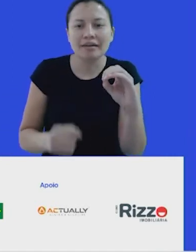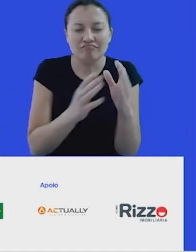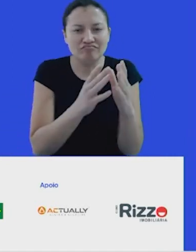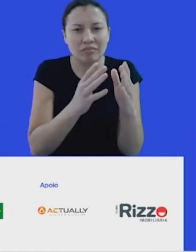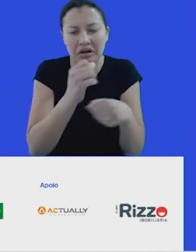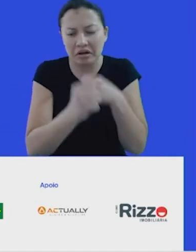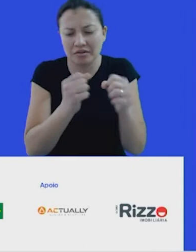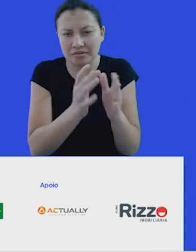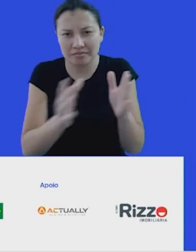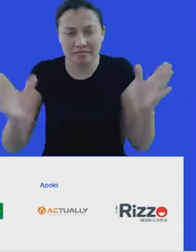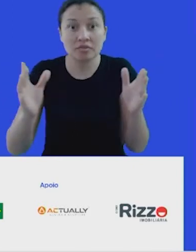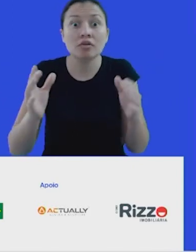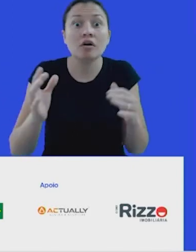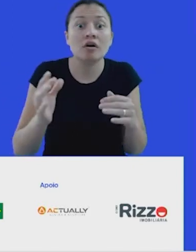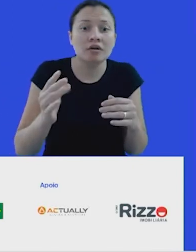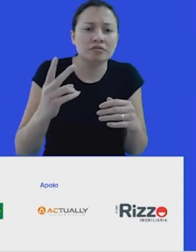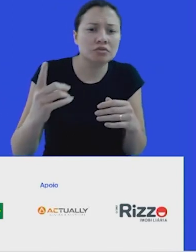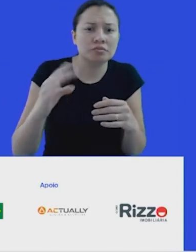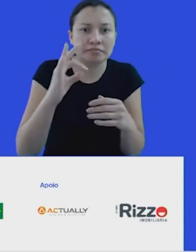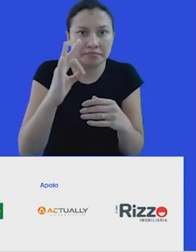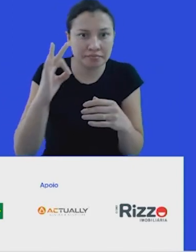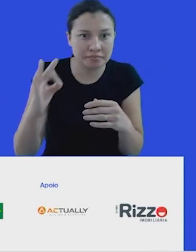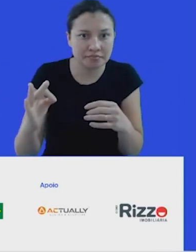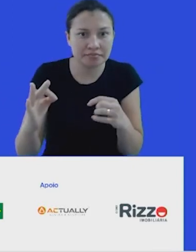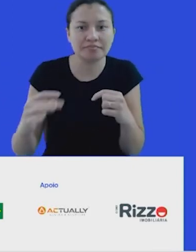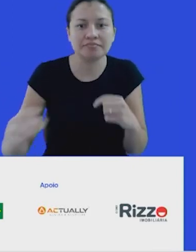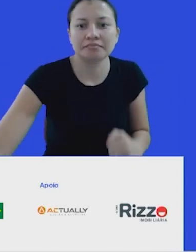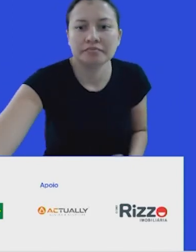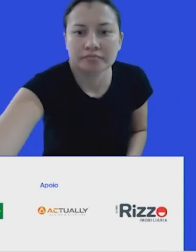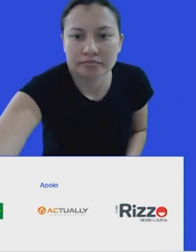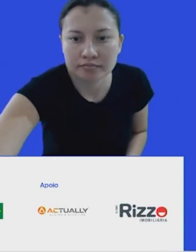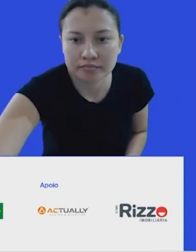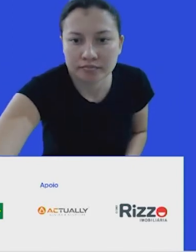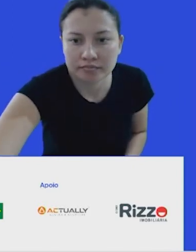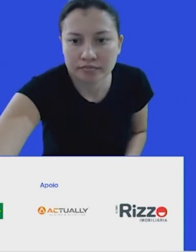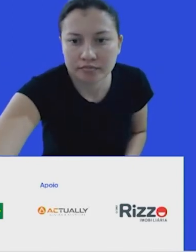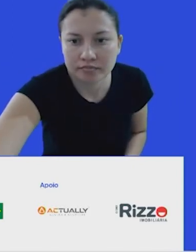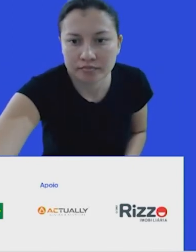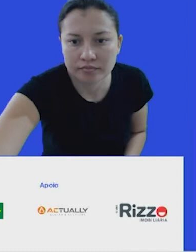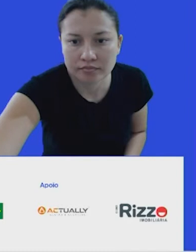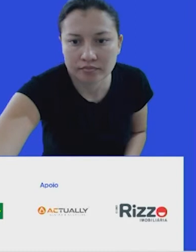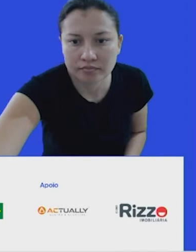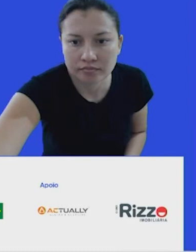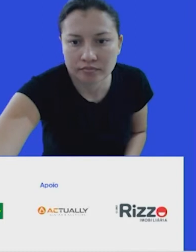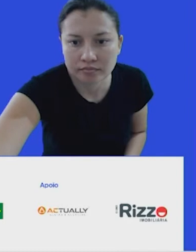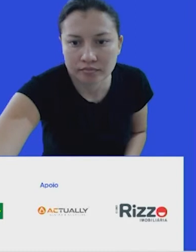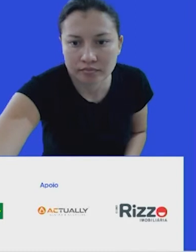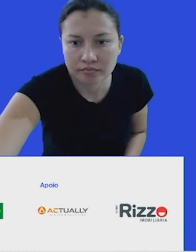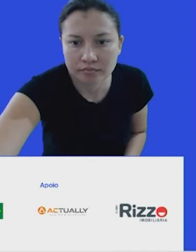25% deles foram para uma fase de rollout. Teve uma boa partilha disso que foi aprendizado. A gente tem nosso,